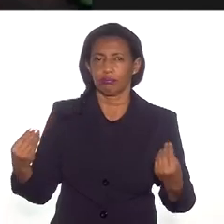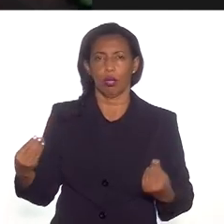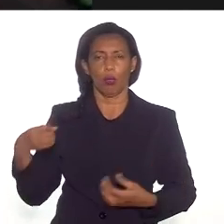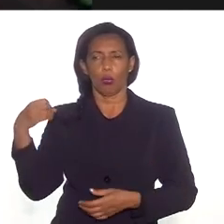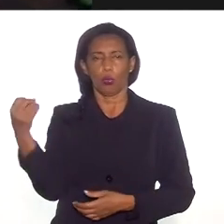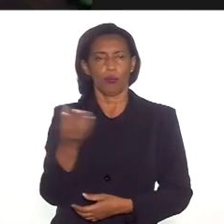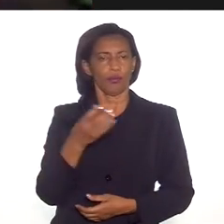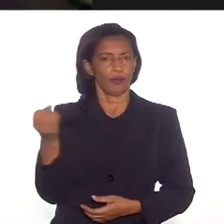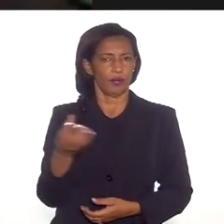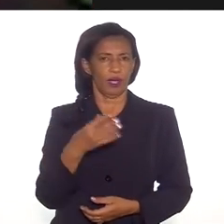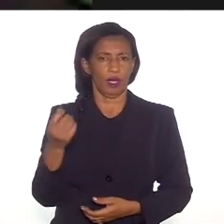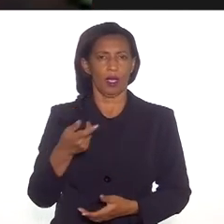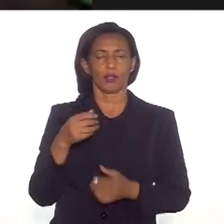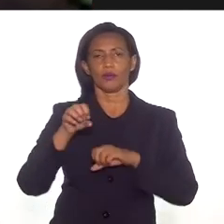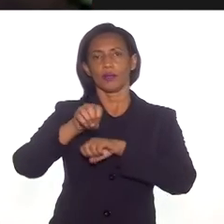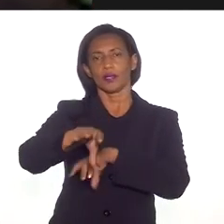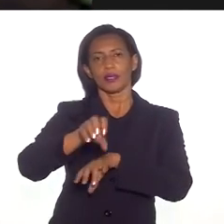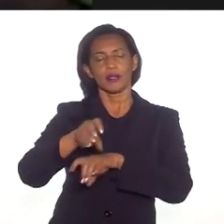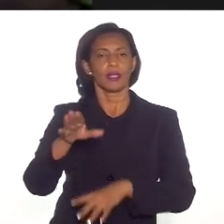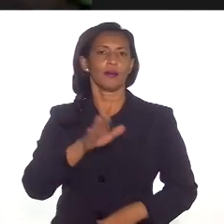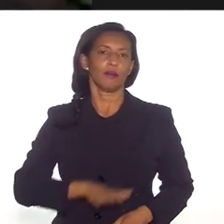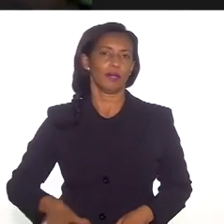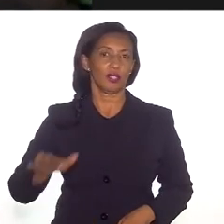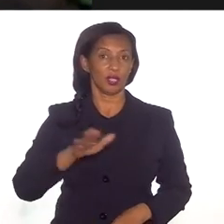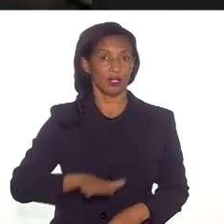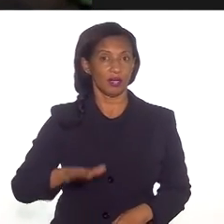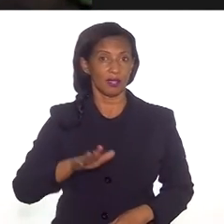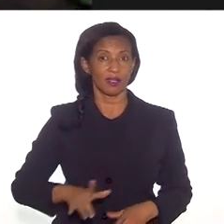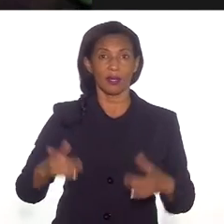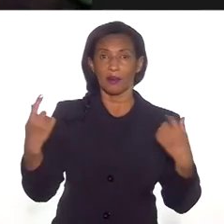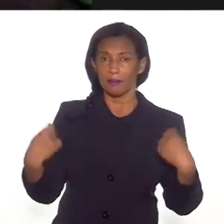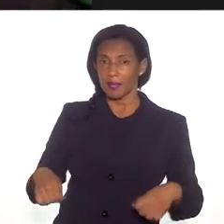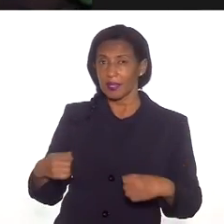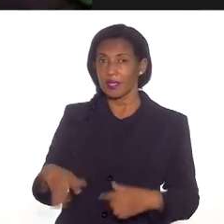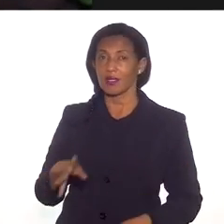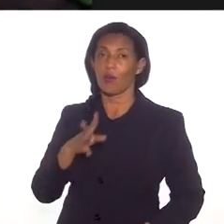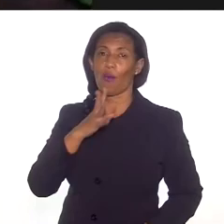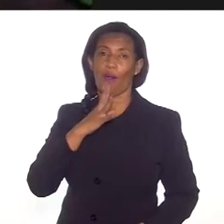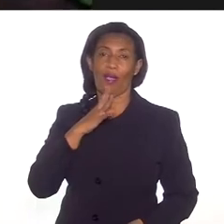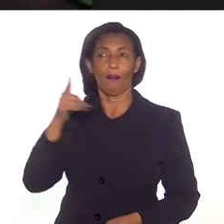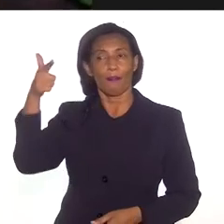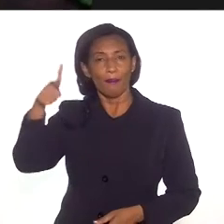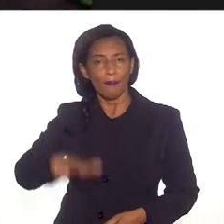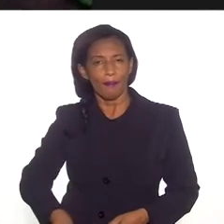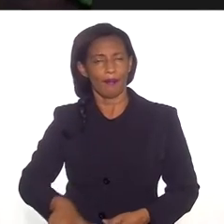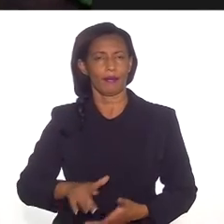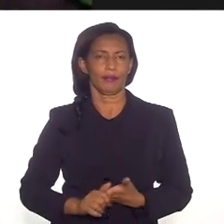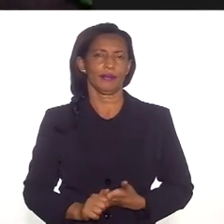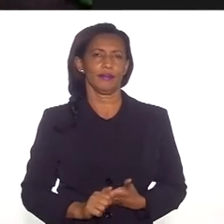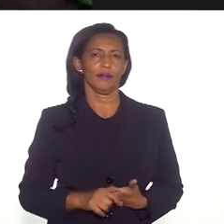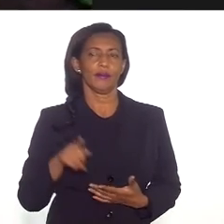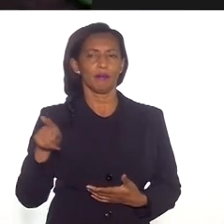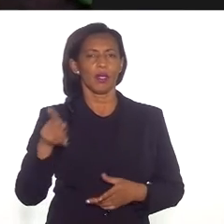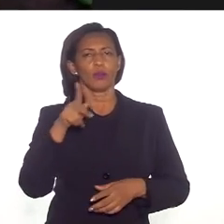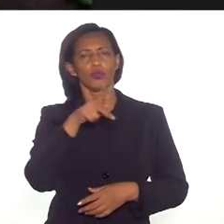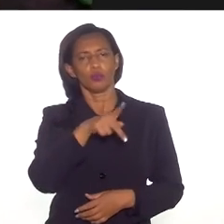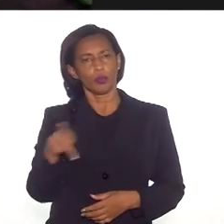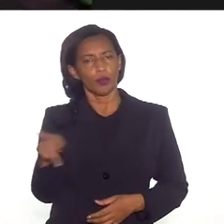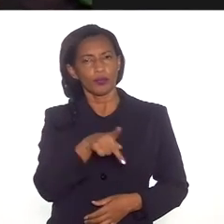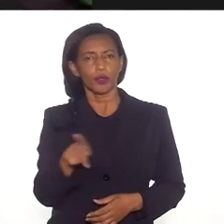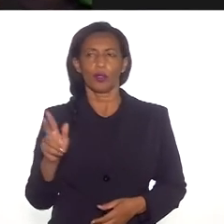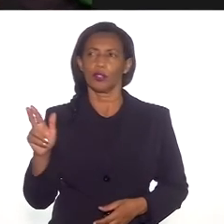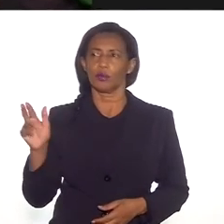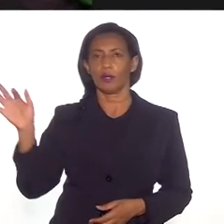novidades para ser ensinada para as crianças, precisa ser conhecida mais, conhecida mais pelos